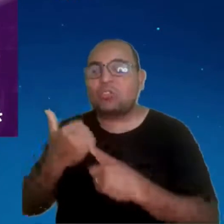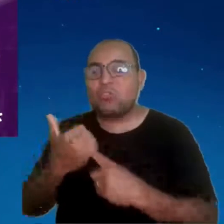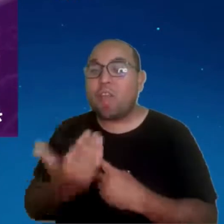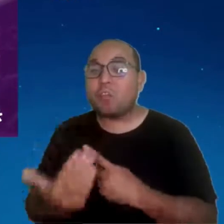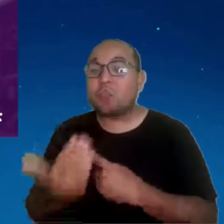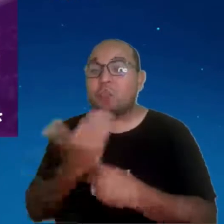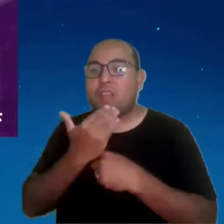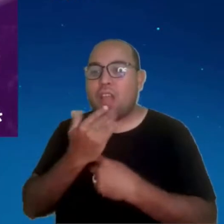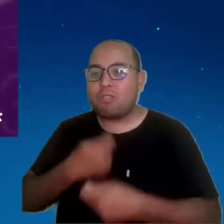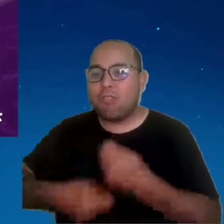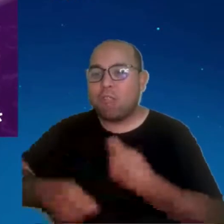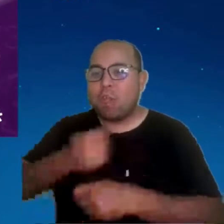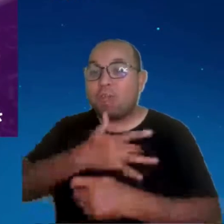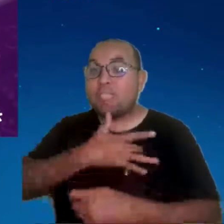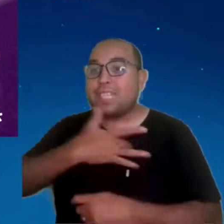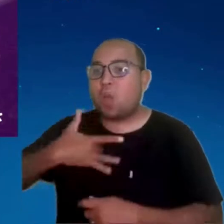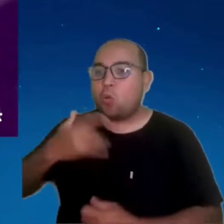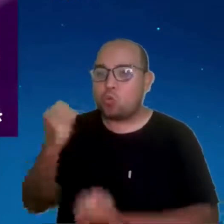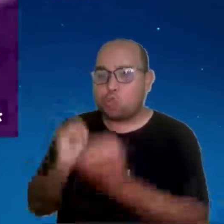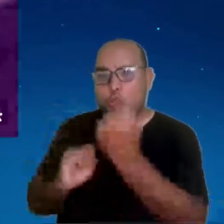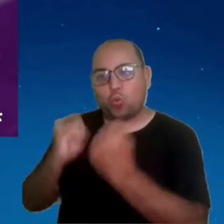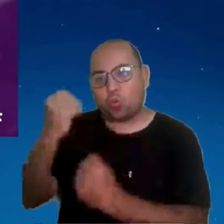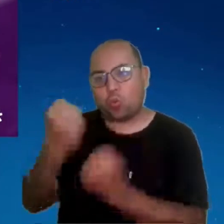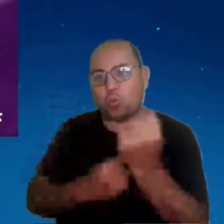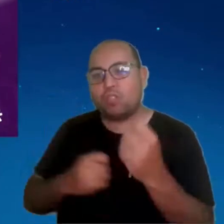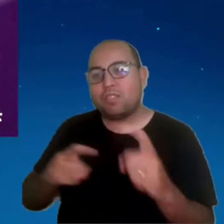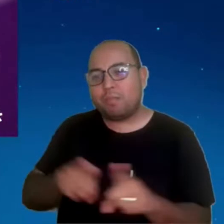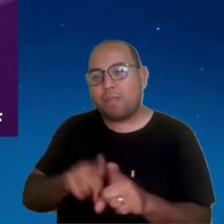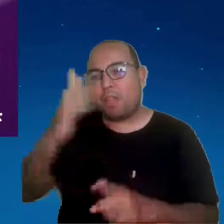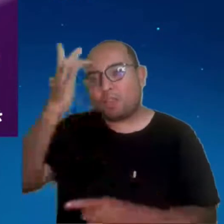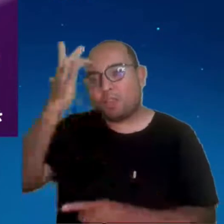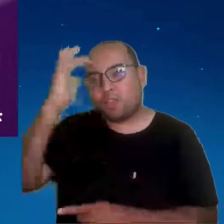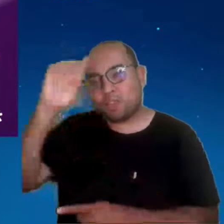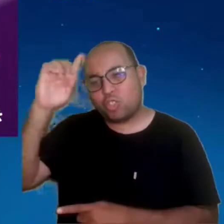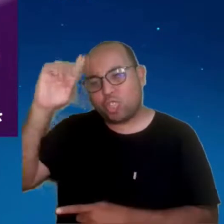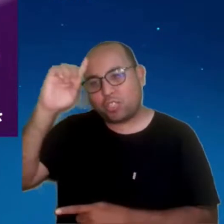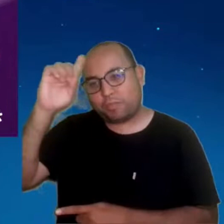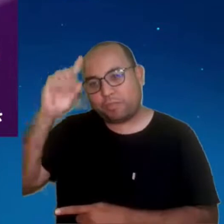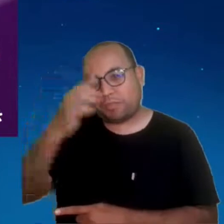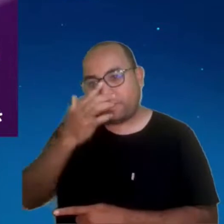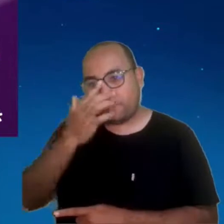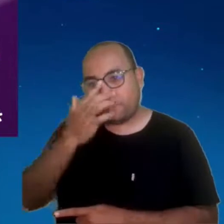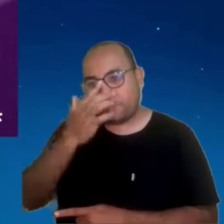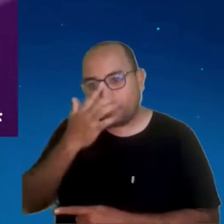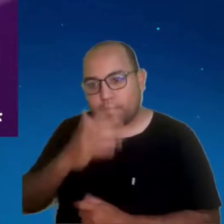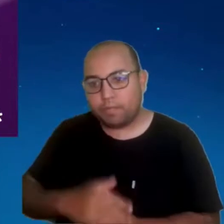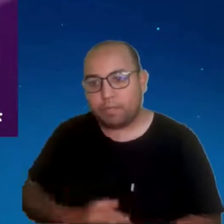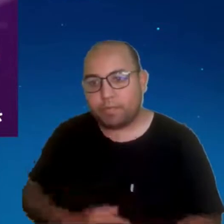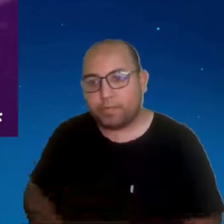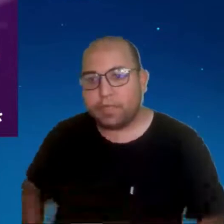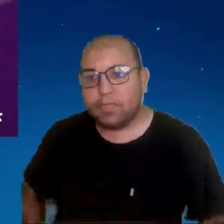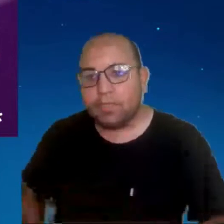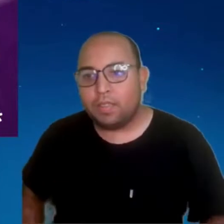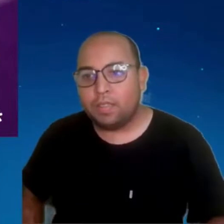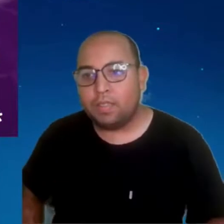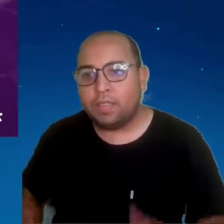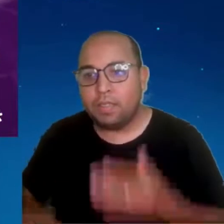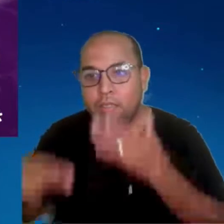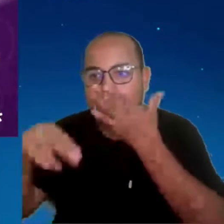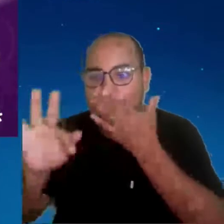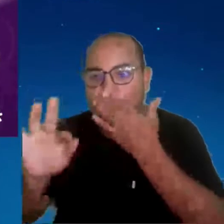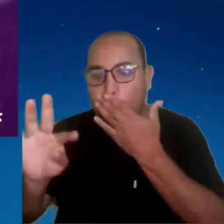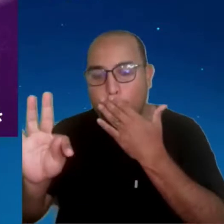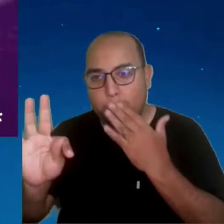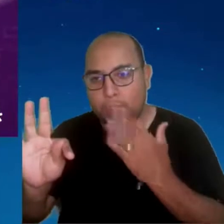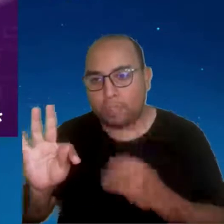Então saúde, indústria, e aqui também o nosso dia a dia. NFT, que eu vou explicar um pouquinho mais para trás, para frente. Isso aqui,